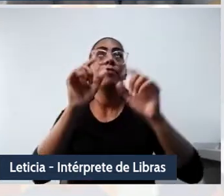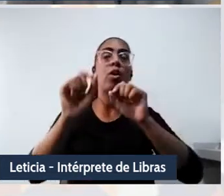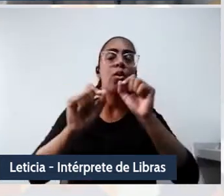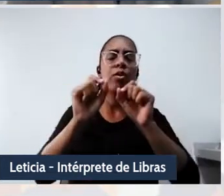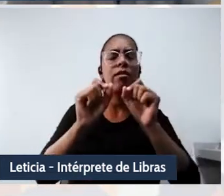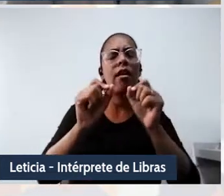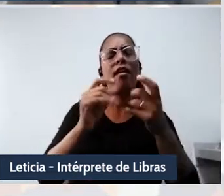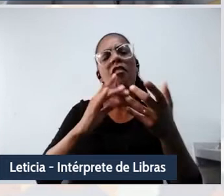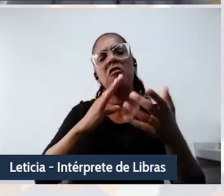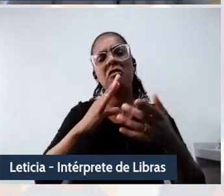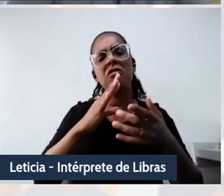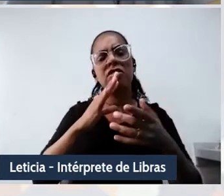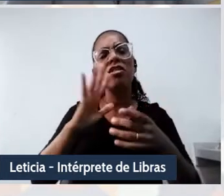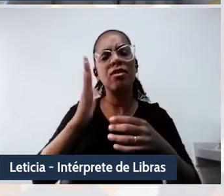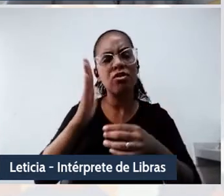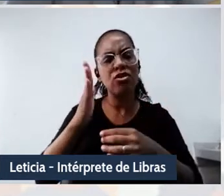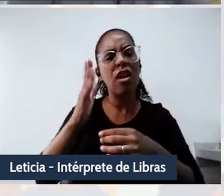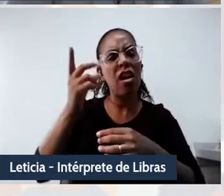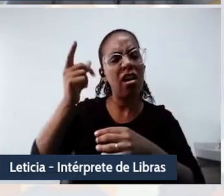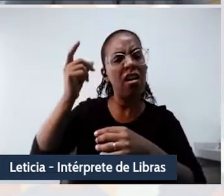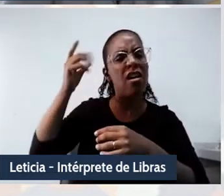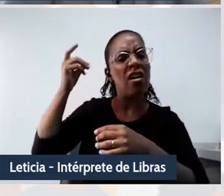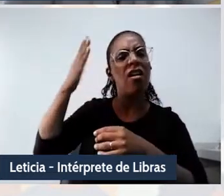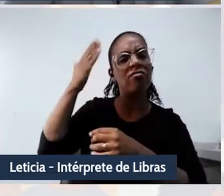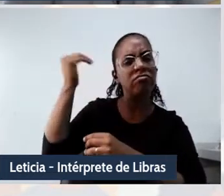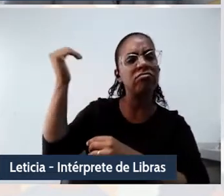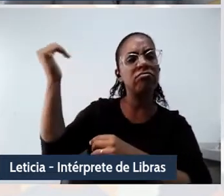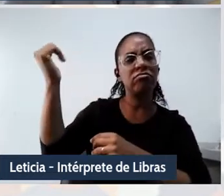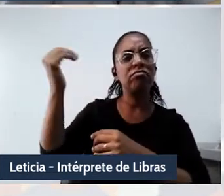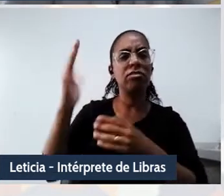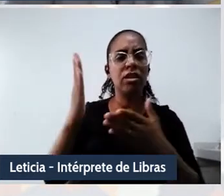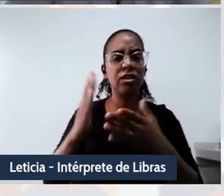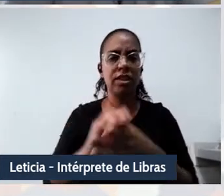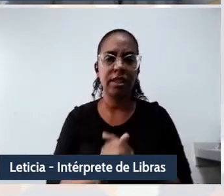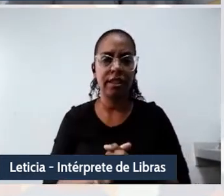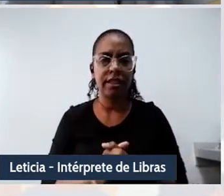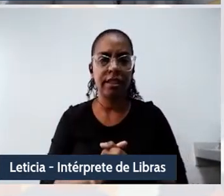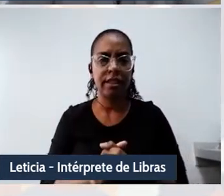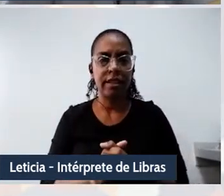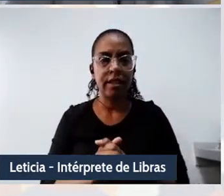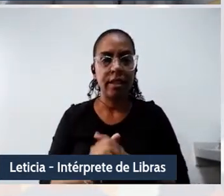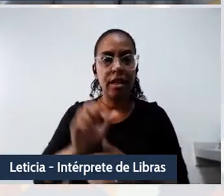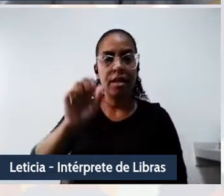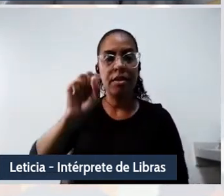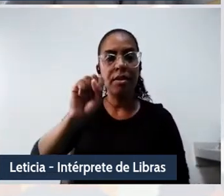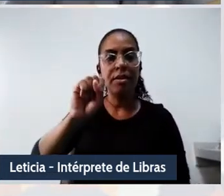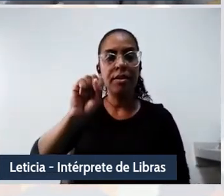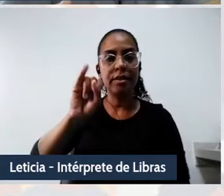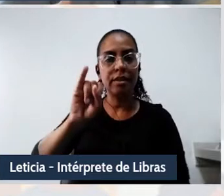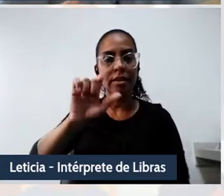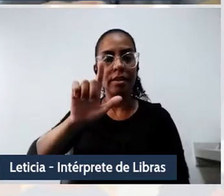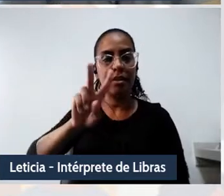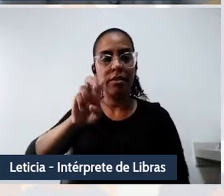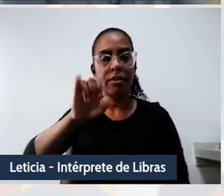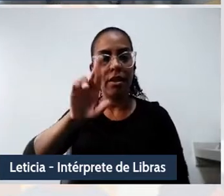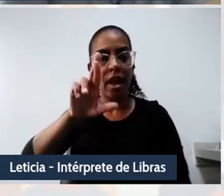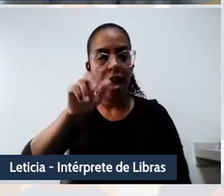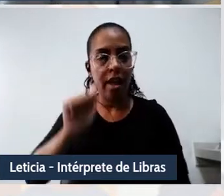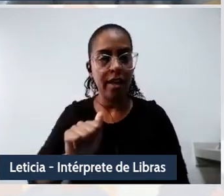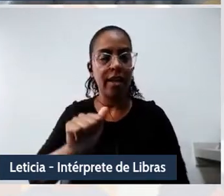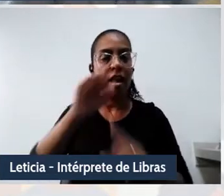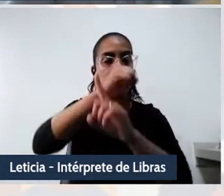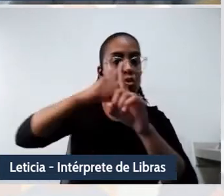conhecido já hoje em dia. Sérgio Amadeu de Silveira, que é um sociólogo e professor da Universidade Federal do ABC